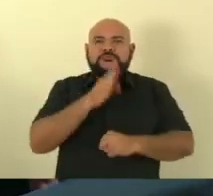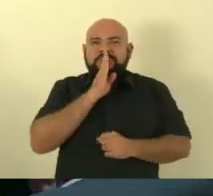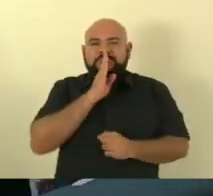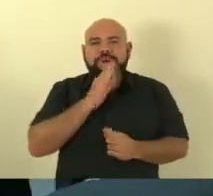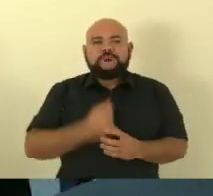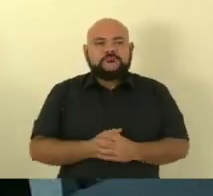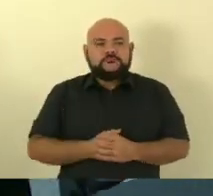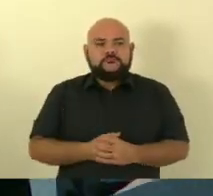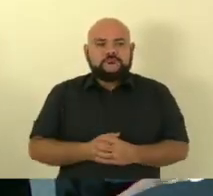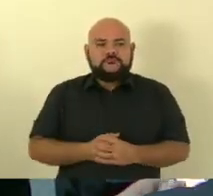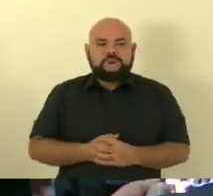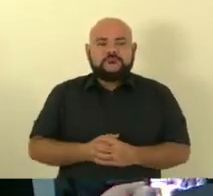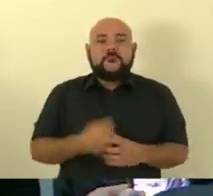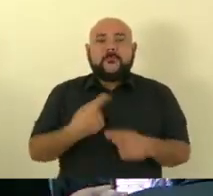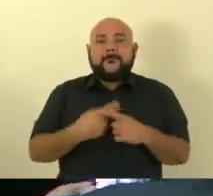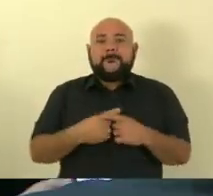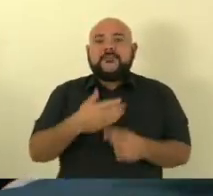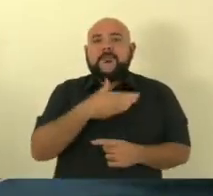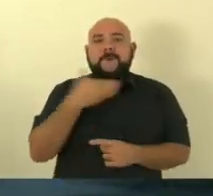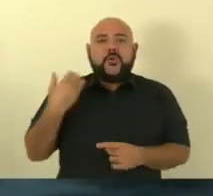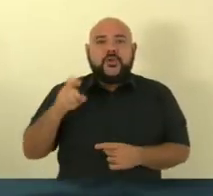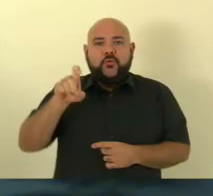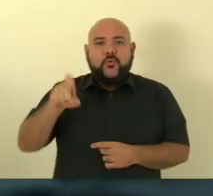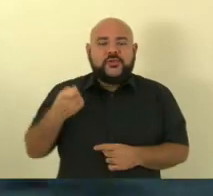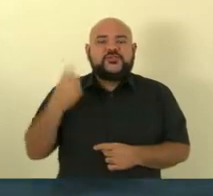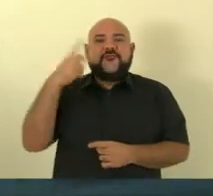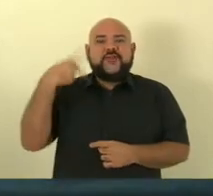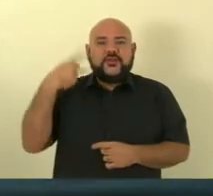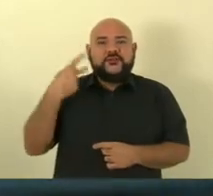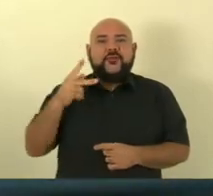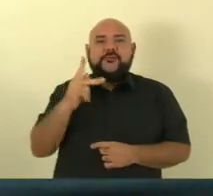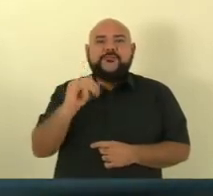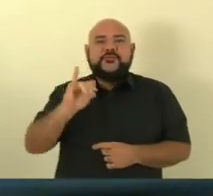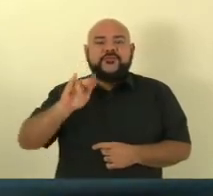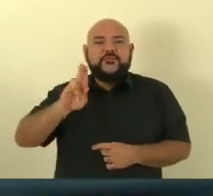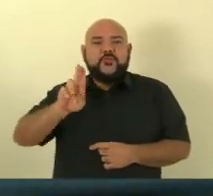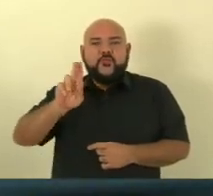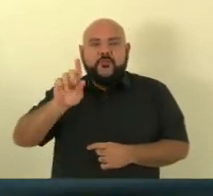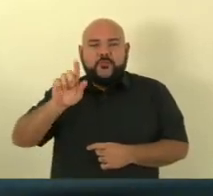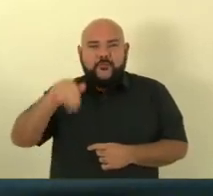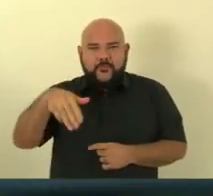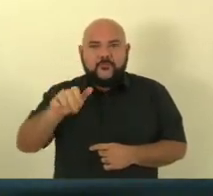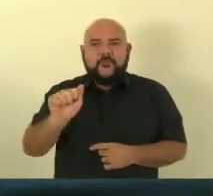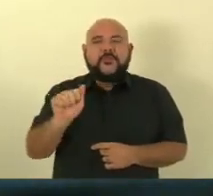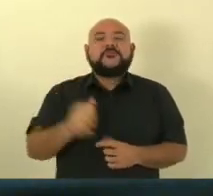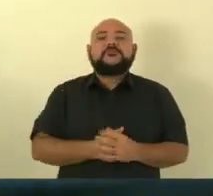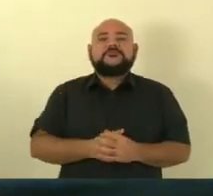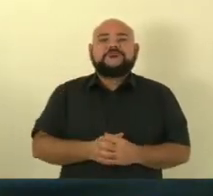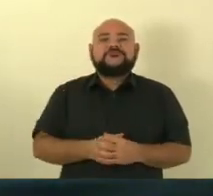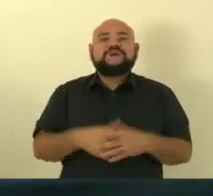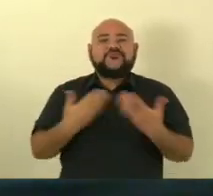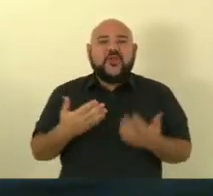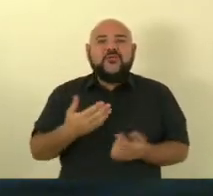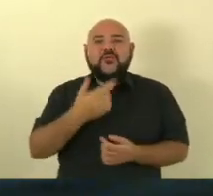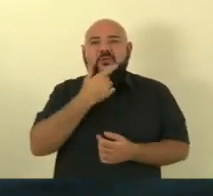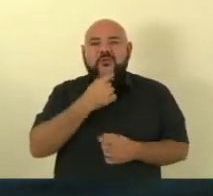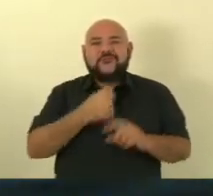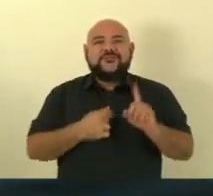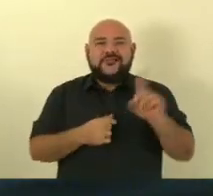do ex-vereador de Piuma, Eduardo César Barreto Missagia, 63 anos.